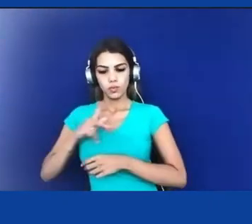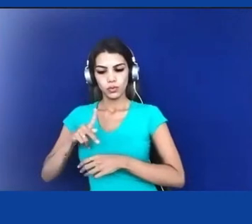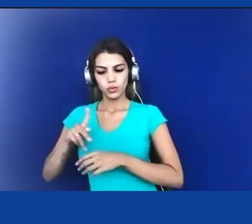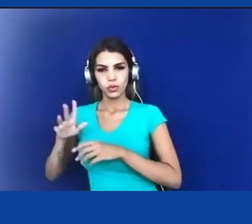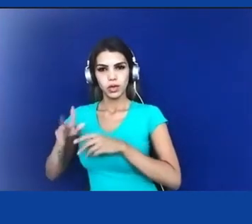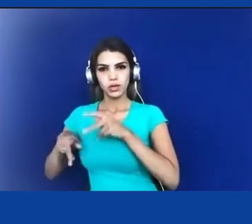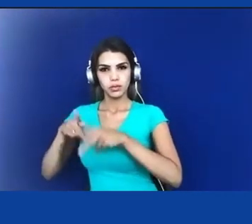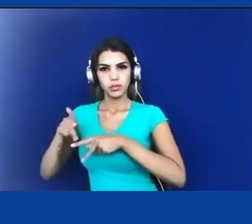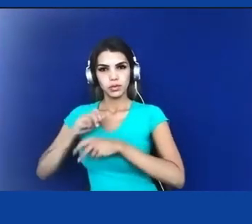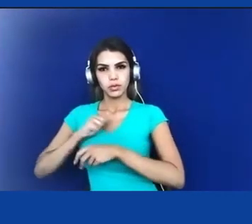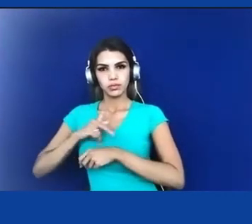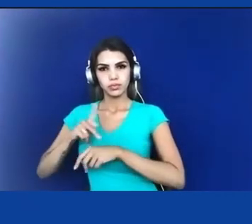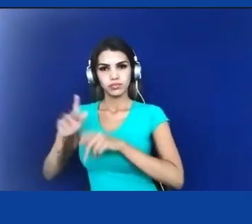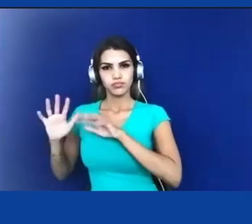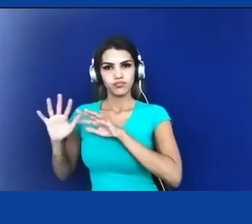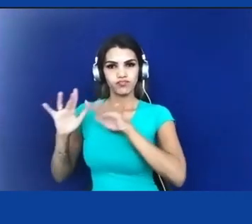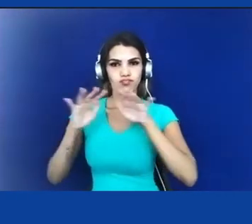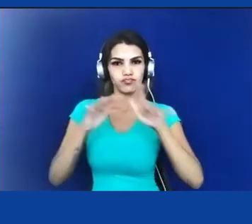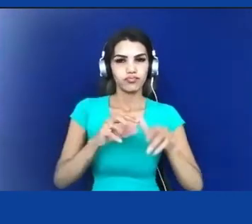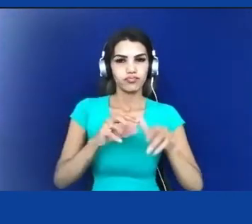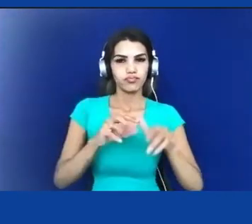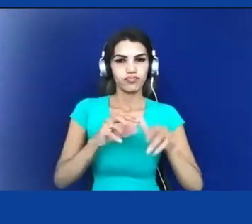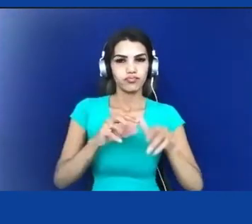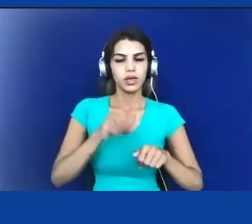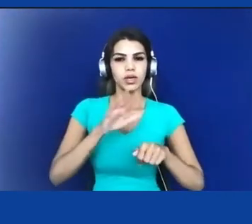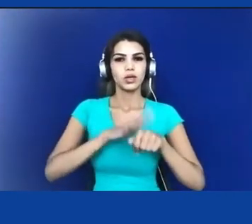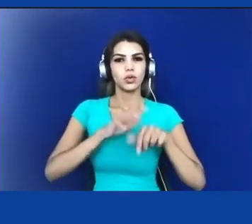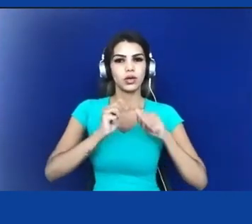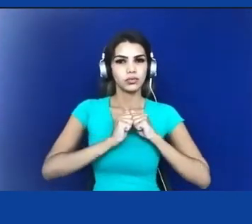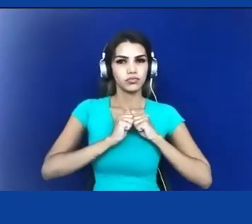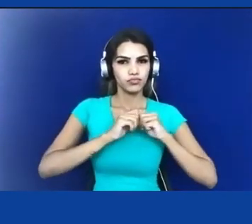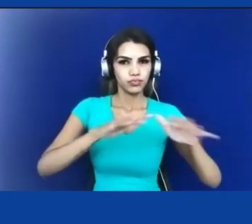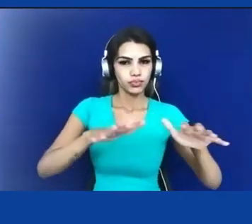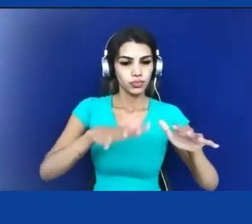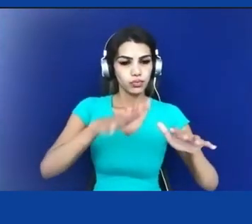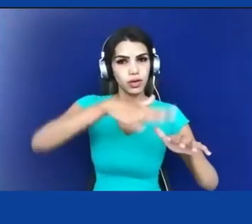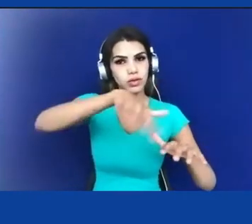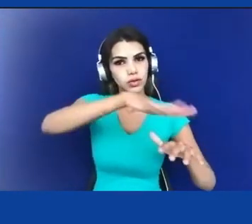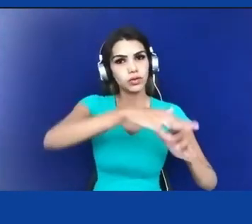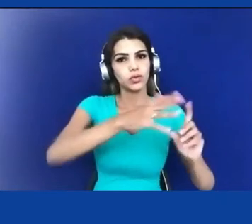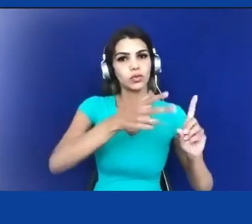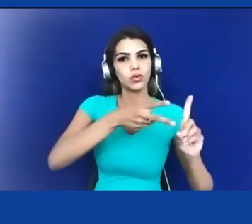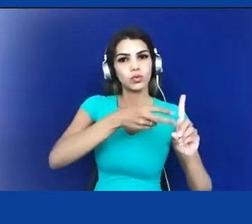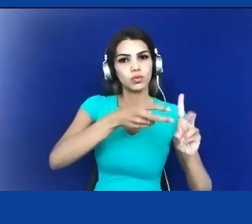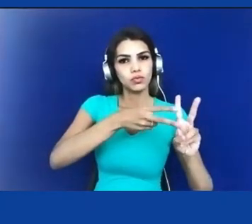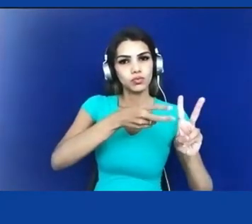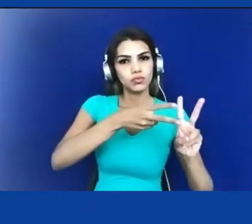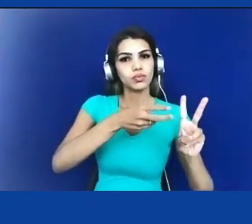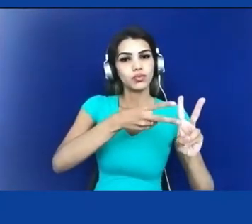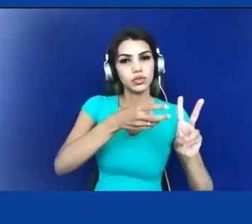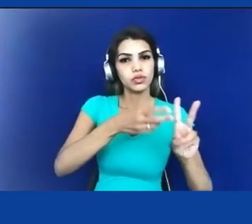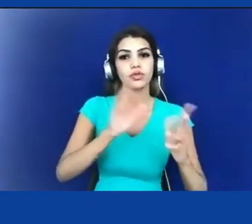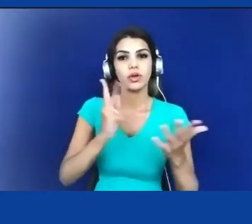trazendo a extinção de muitos povos que aqui viviam elas foram também